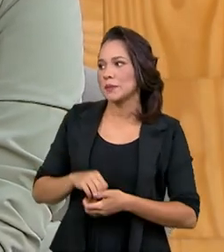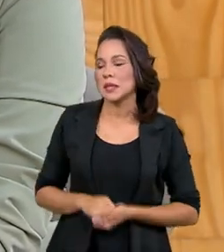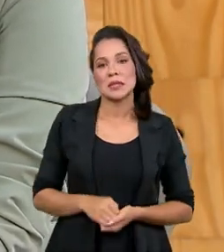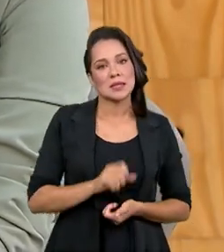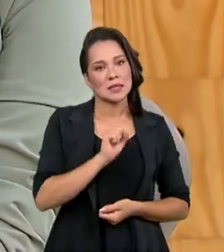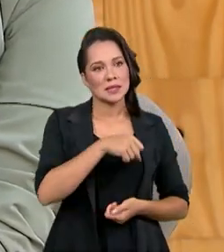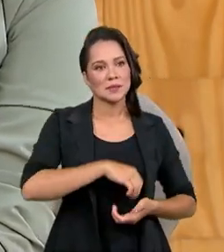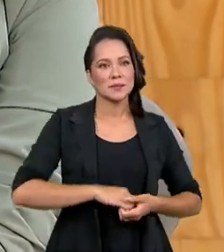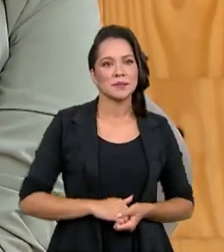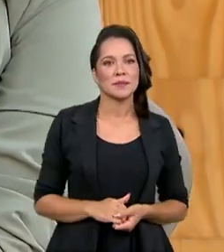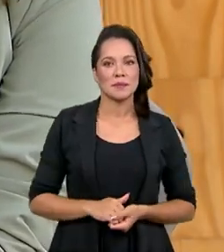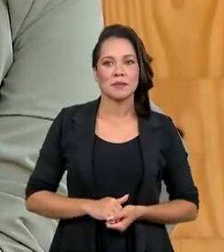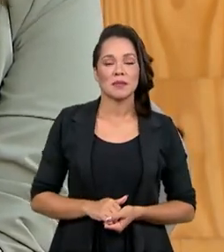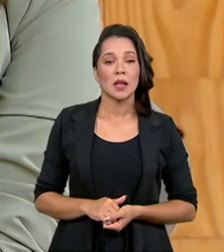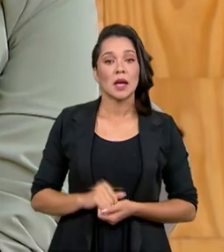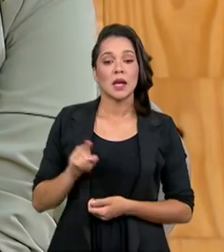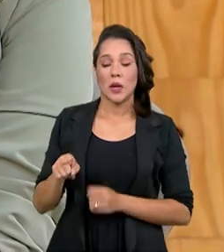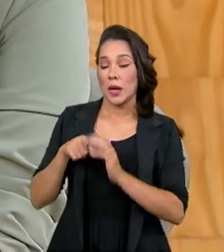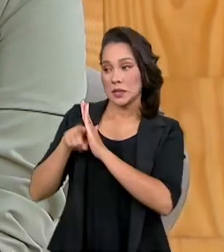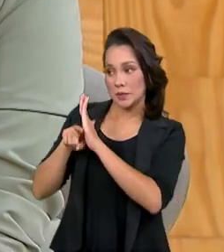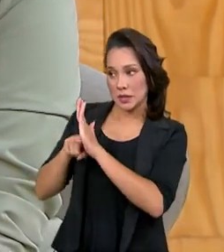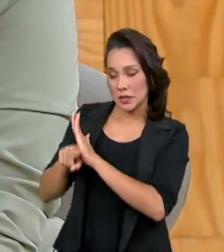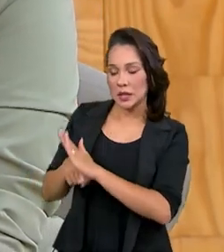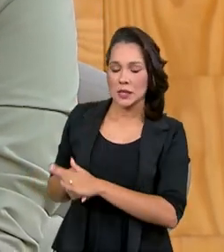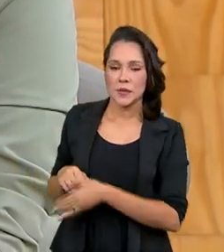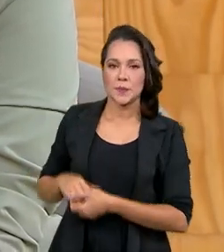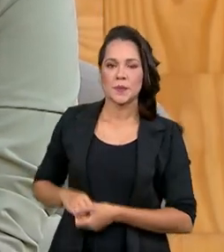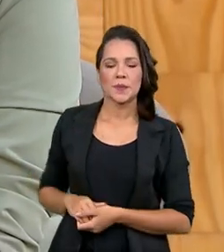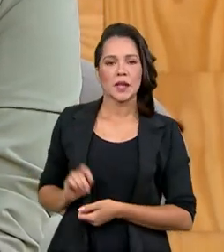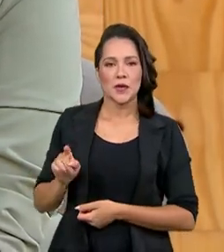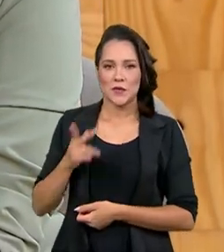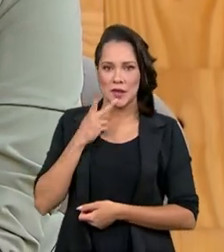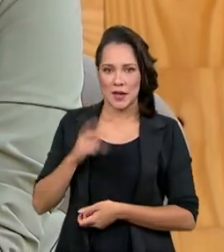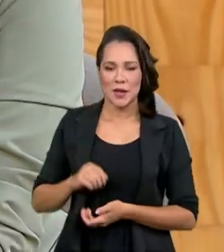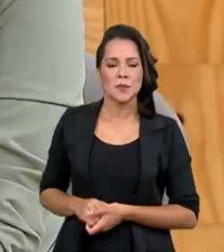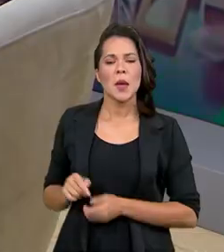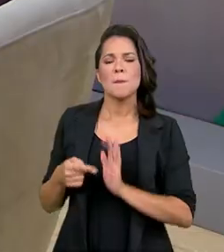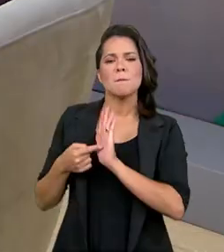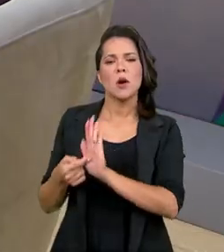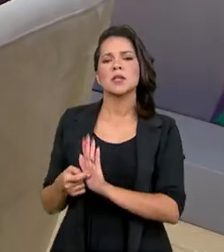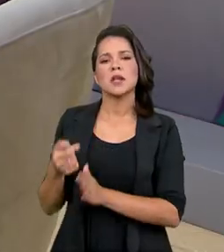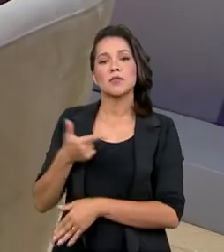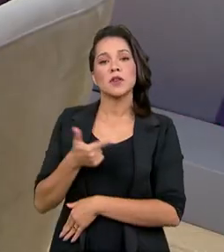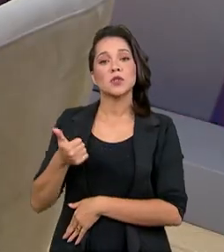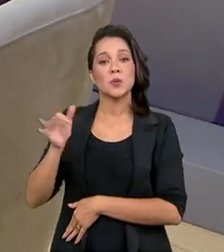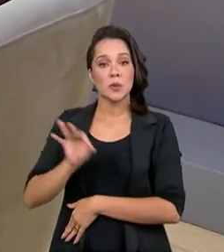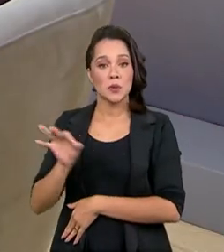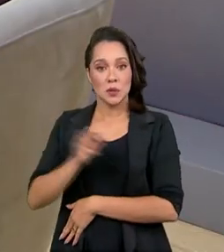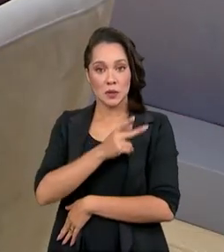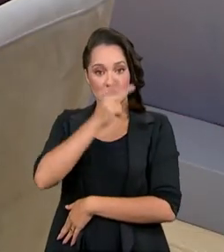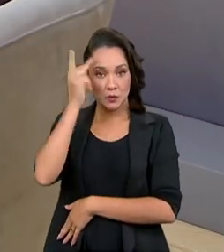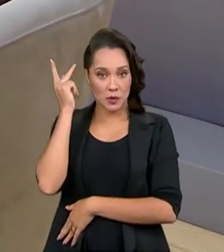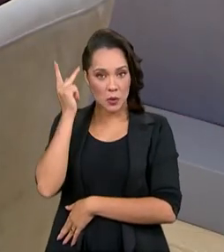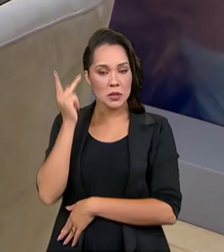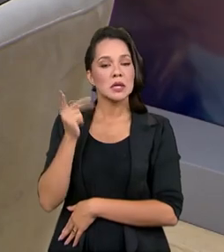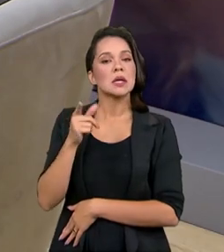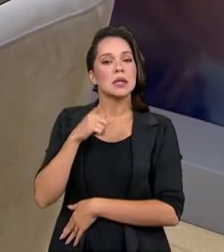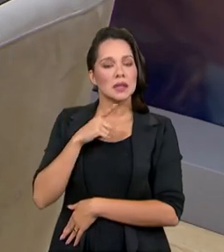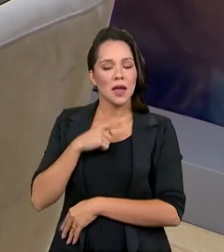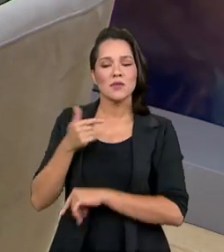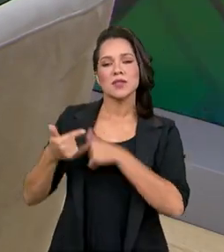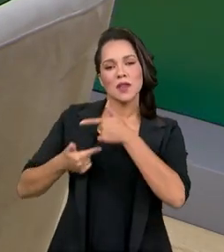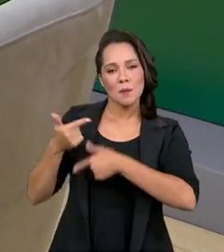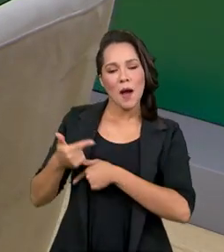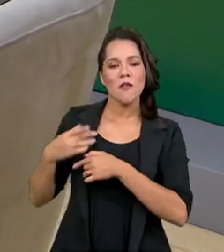também. Essa pesquisa secretária que eu mencionei, ela mostra que 21% das pessoas passaram a fazer